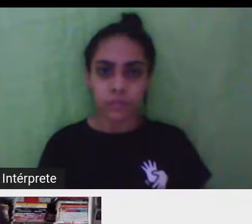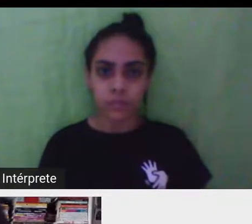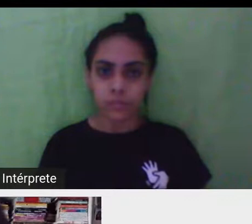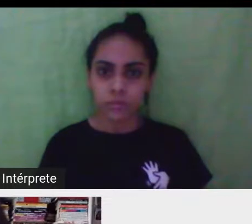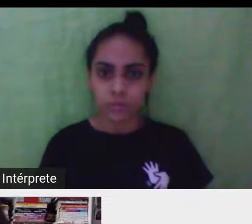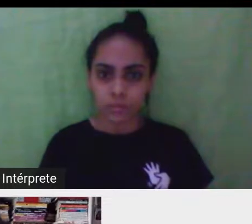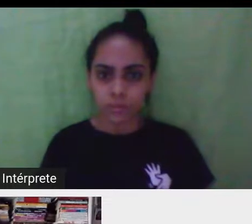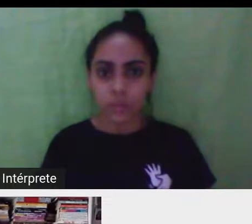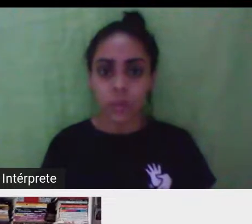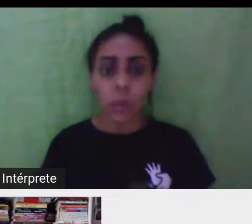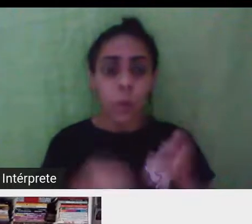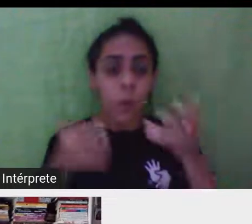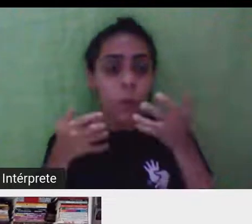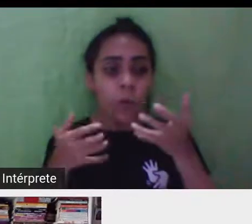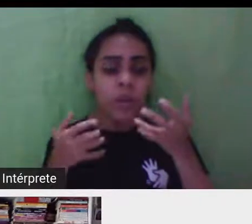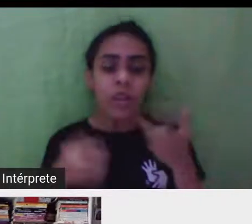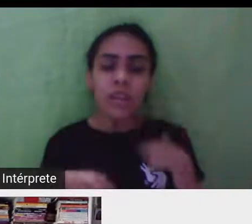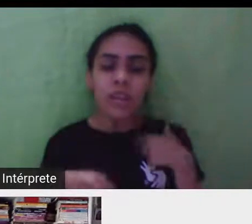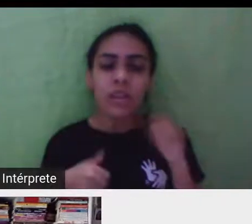eu queria tanto ser pai,